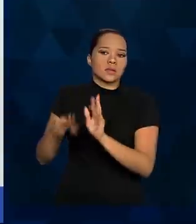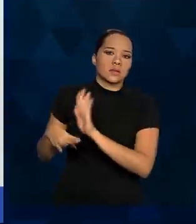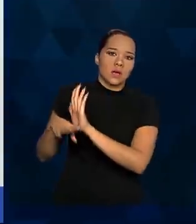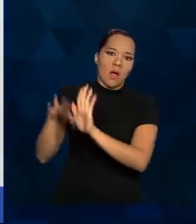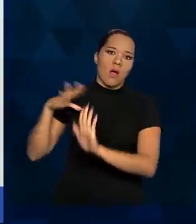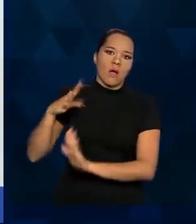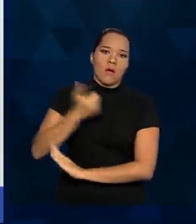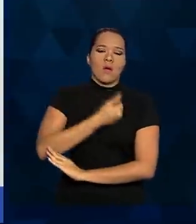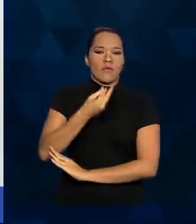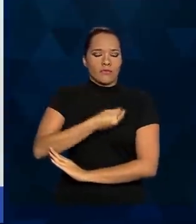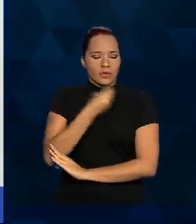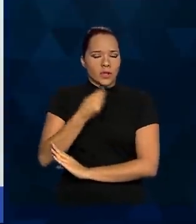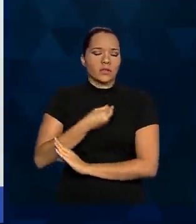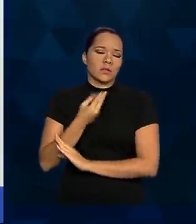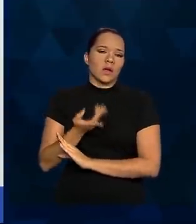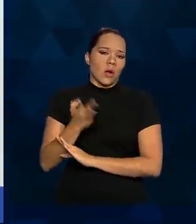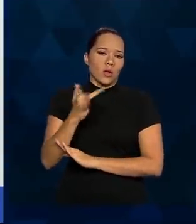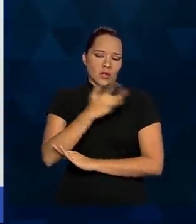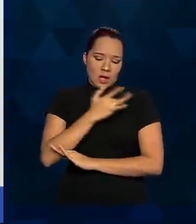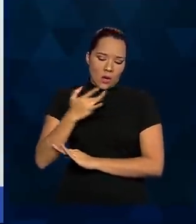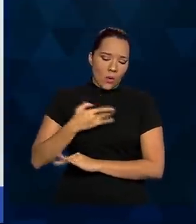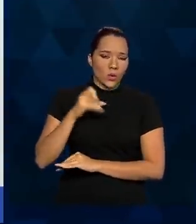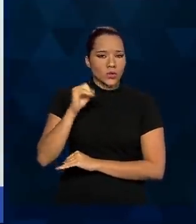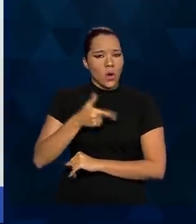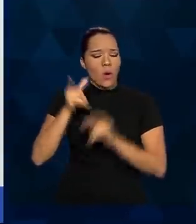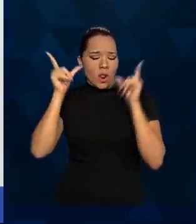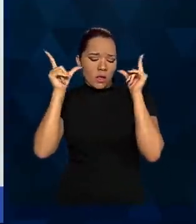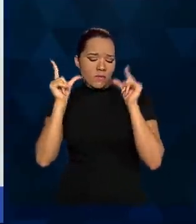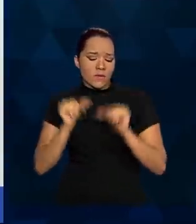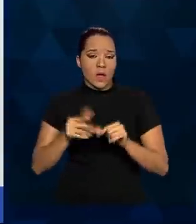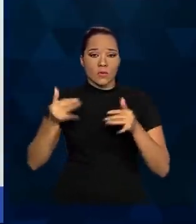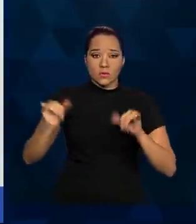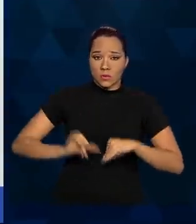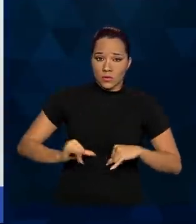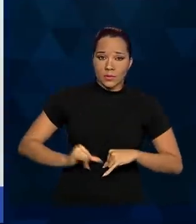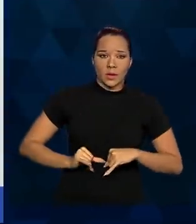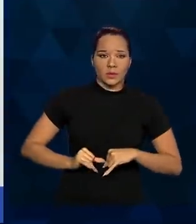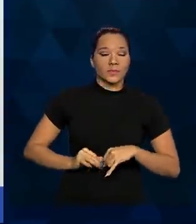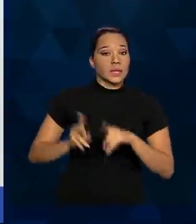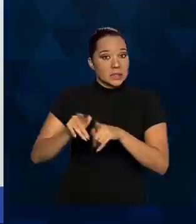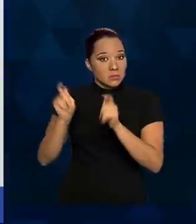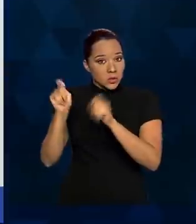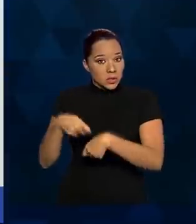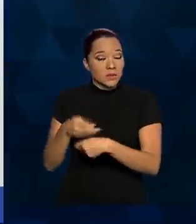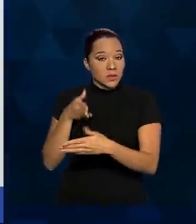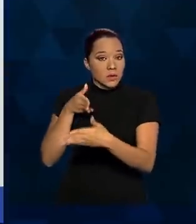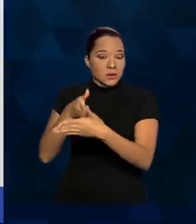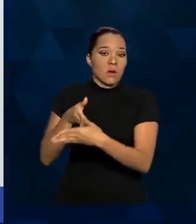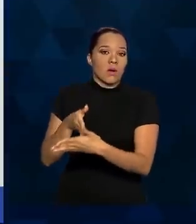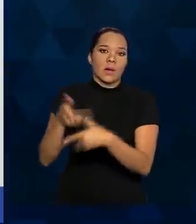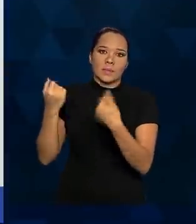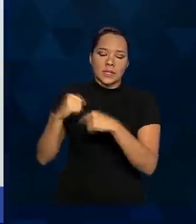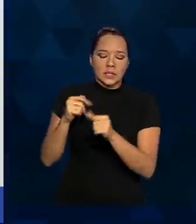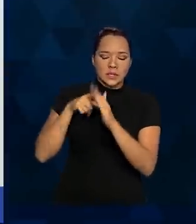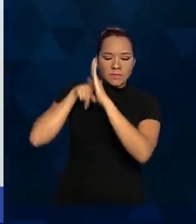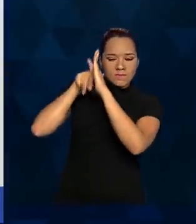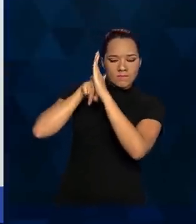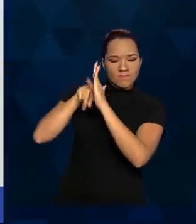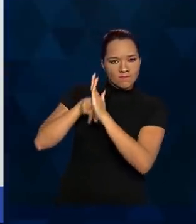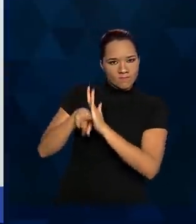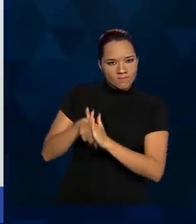reestabelecer a saúde ou aliviar o sofrimento. Quando possível, tais intervenções devem ser objeto de pesquisa,